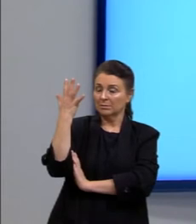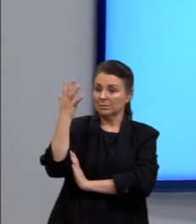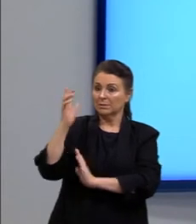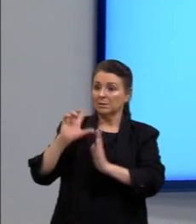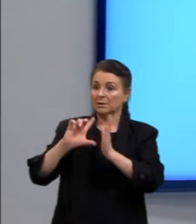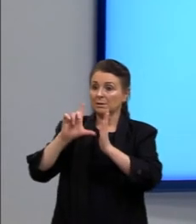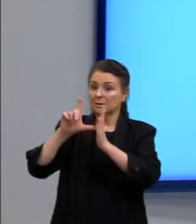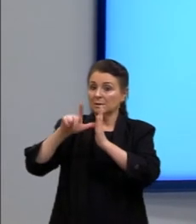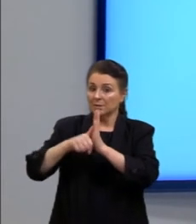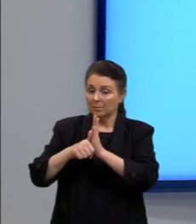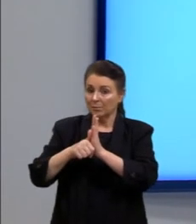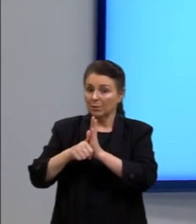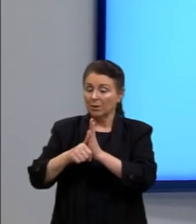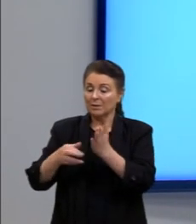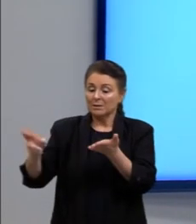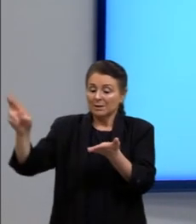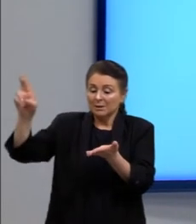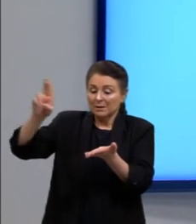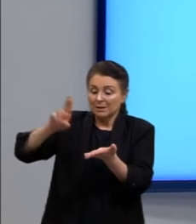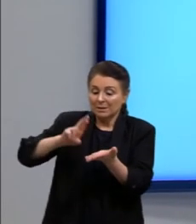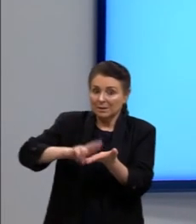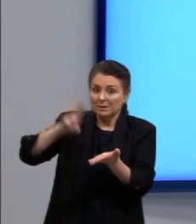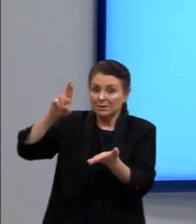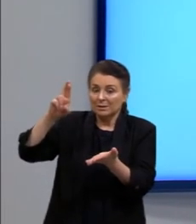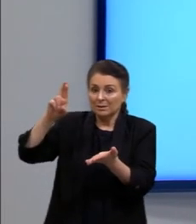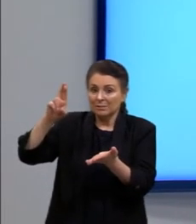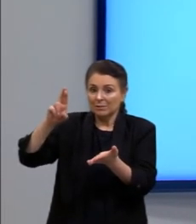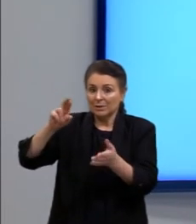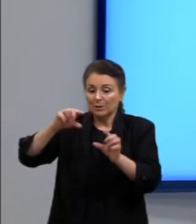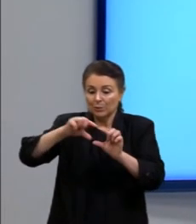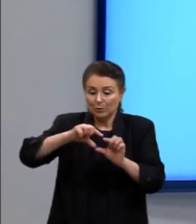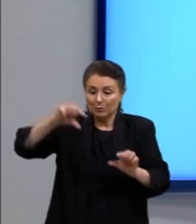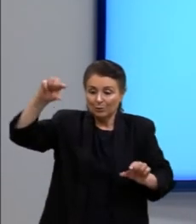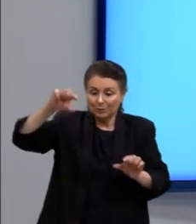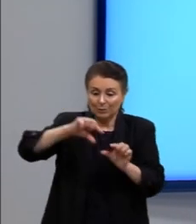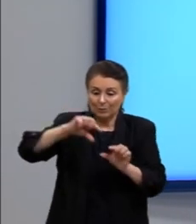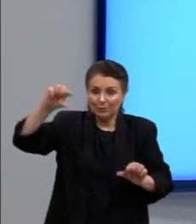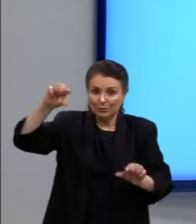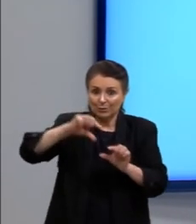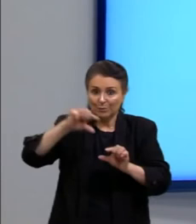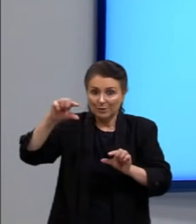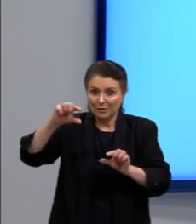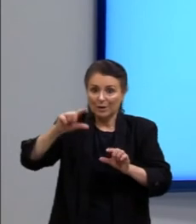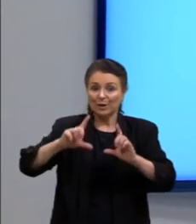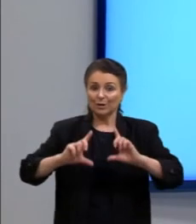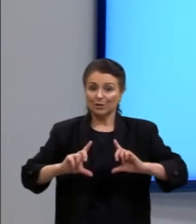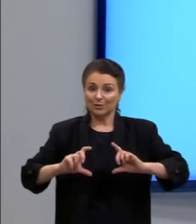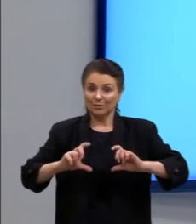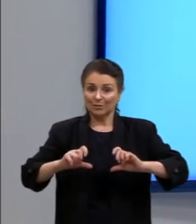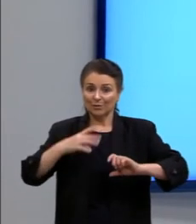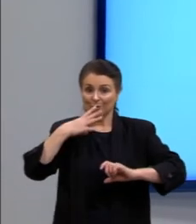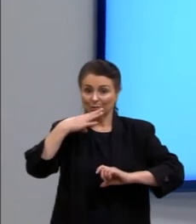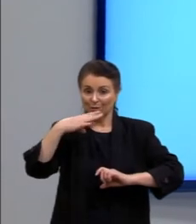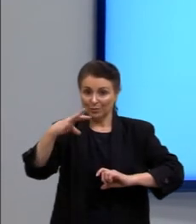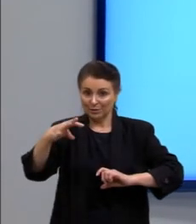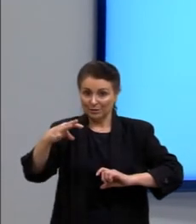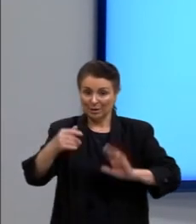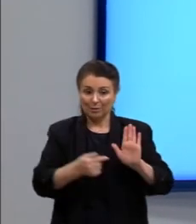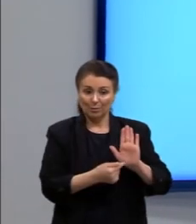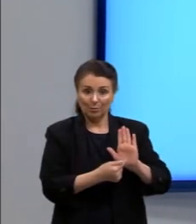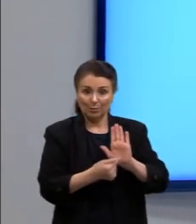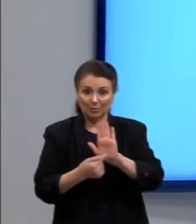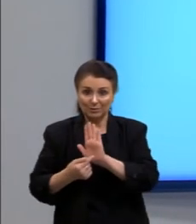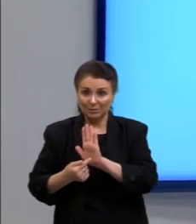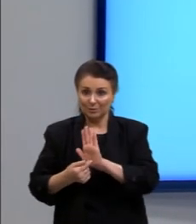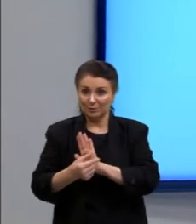depois vai incidir em um filme para fotografia colorida, revelando três pontos, que são as três cores